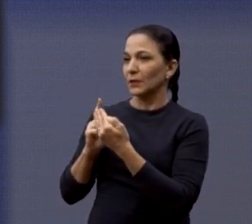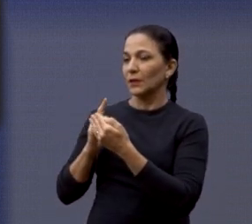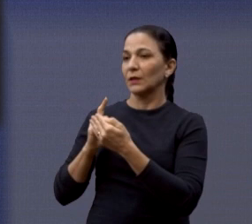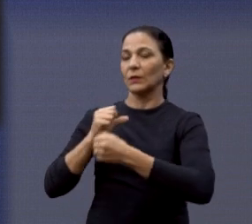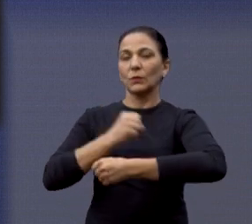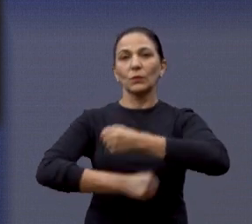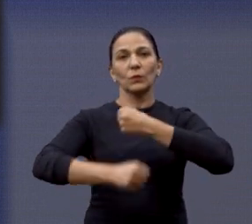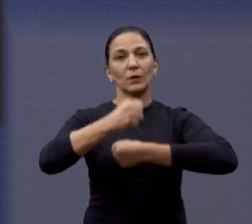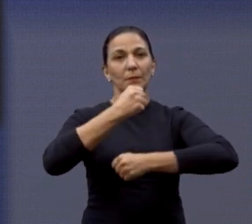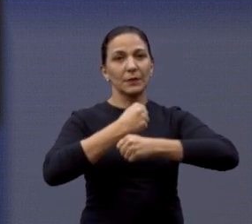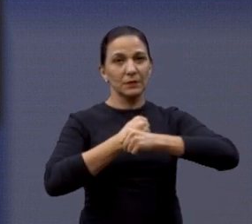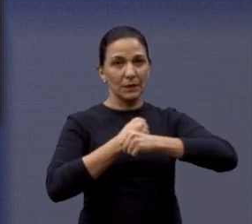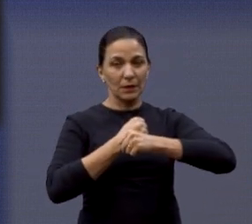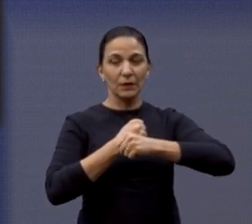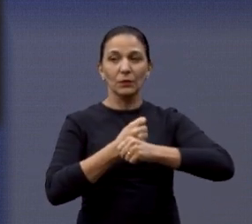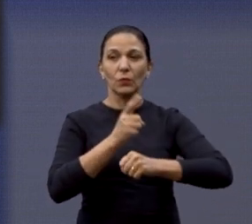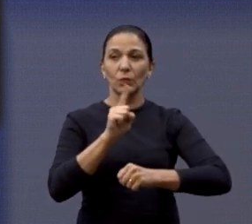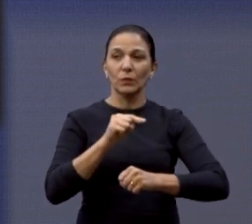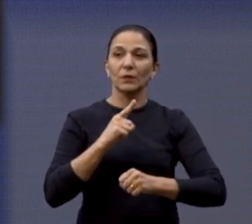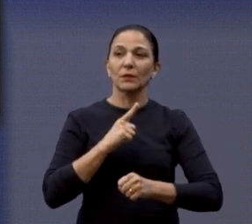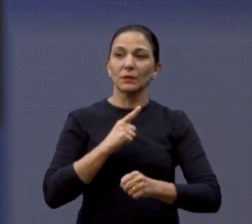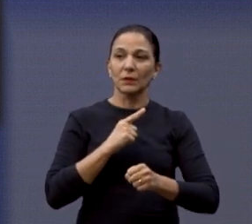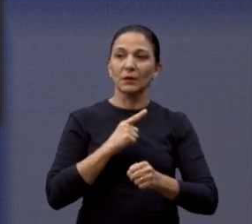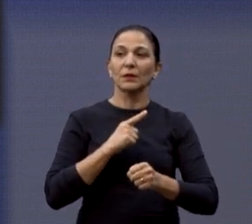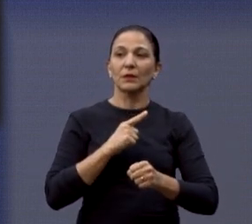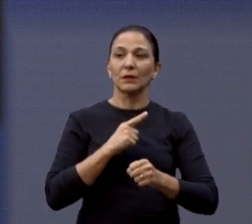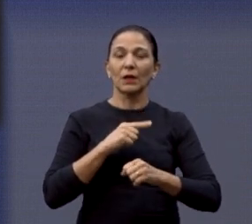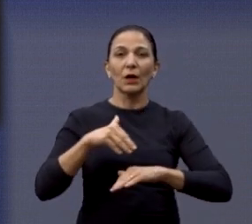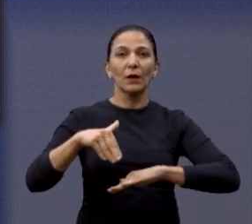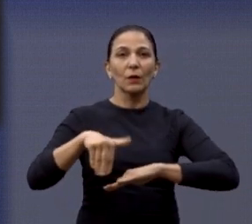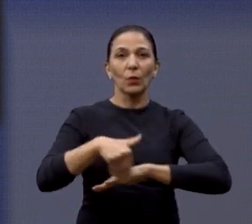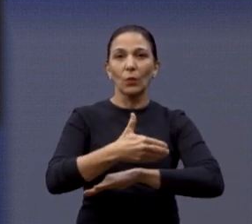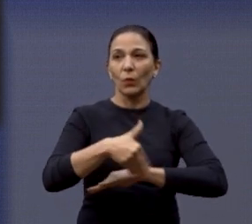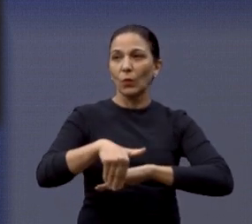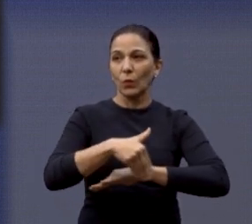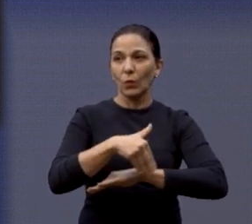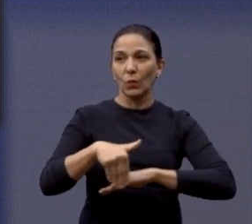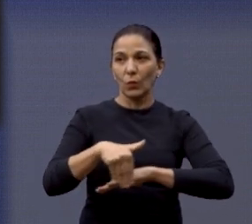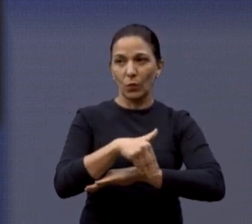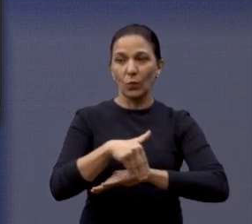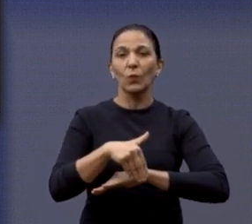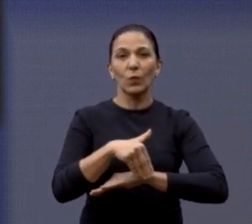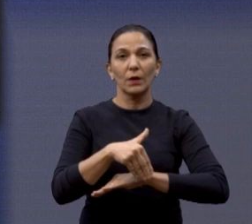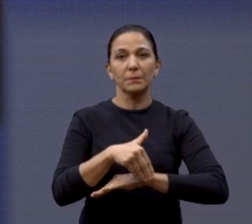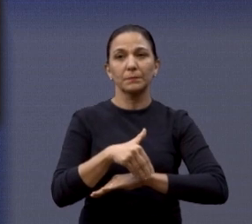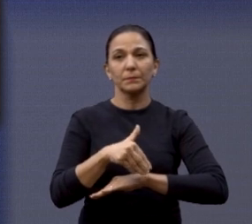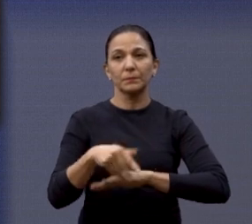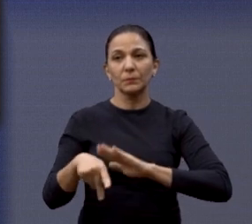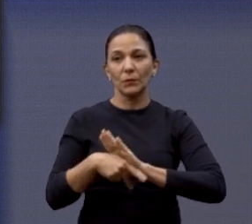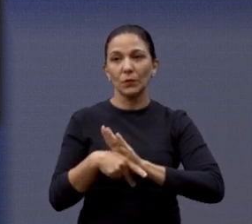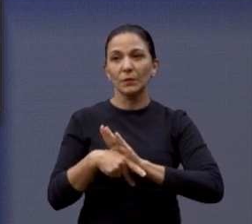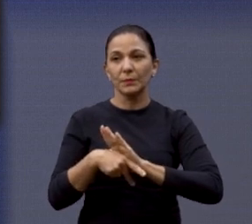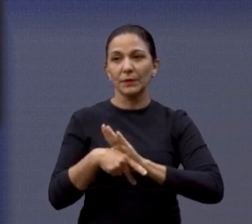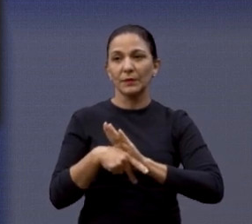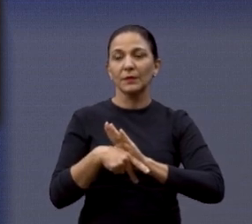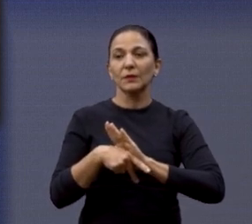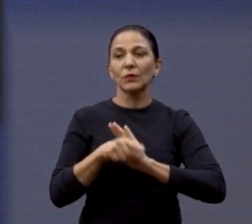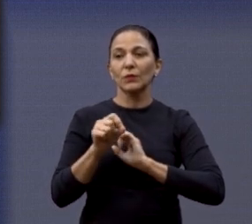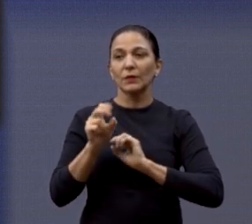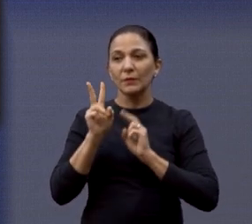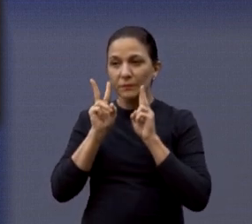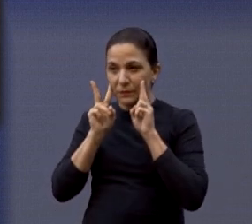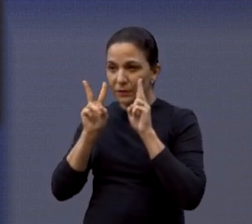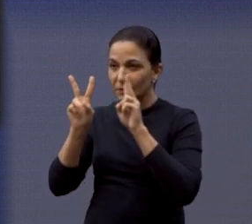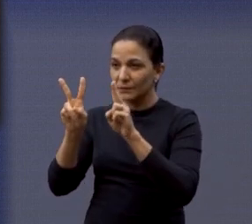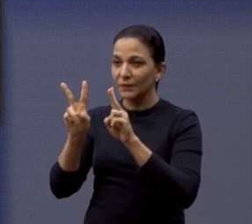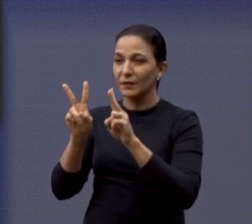passado, do presidente, que é a continuação da rua Padre Manuel da Nóbrega. Ali, como vocês